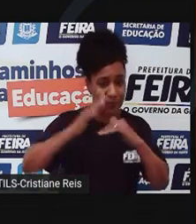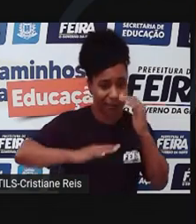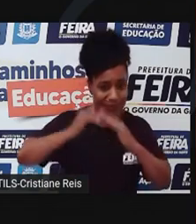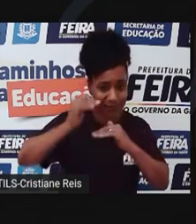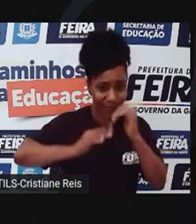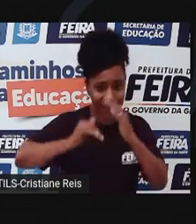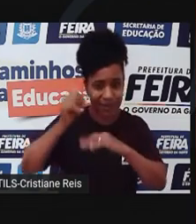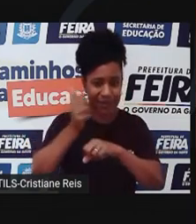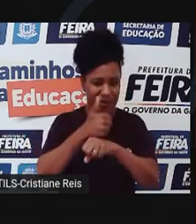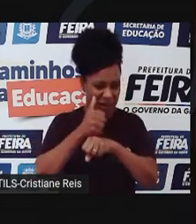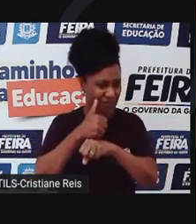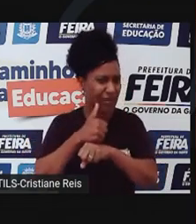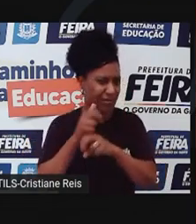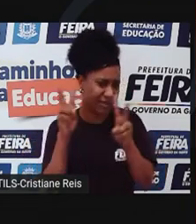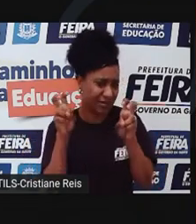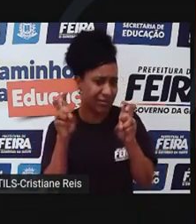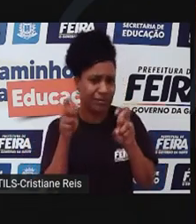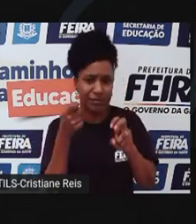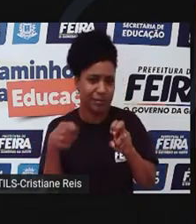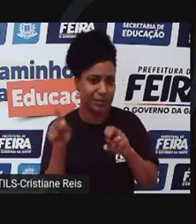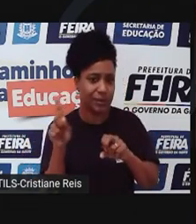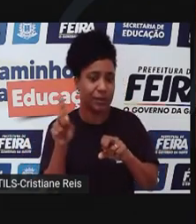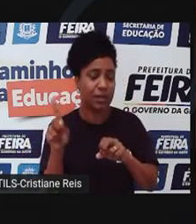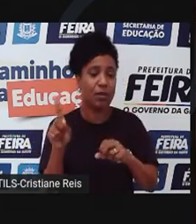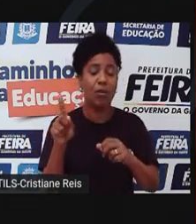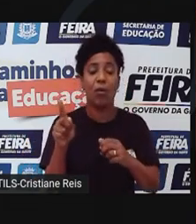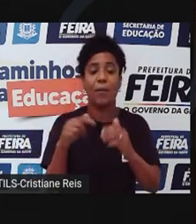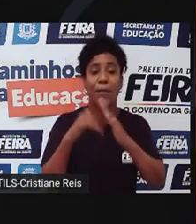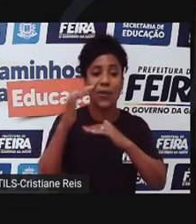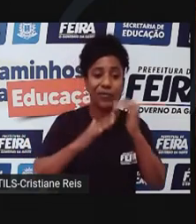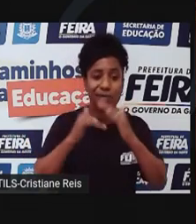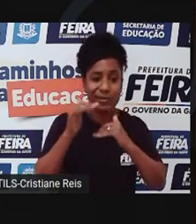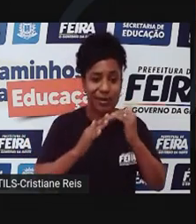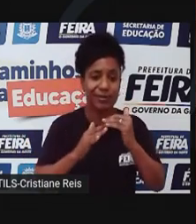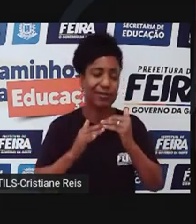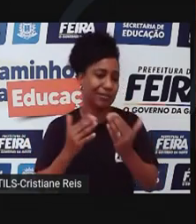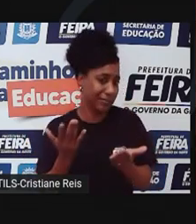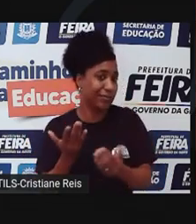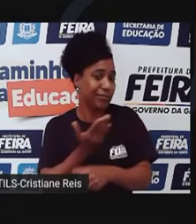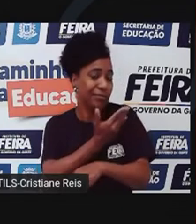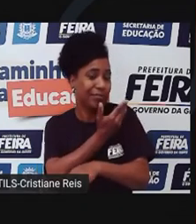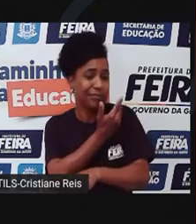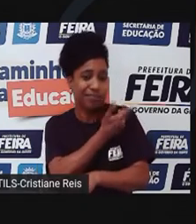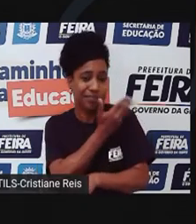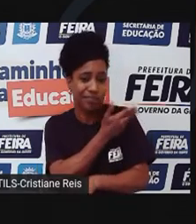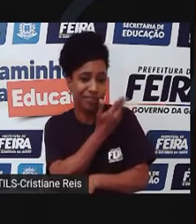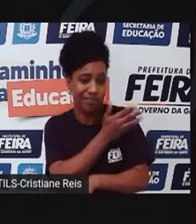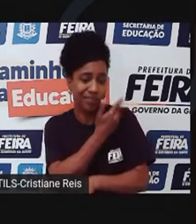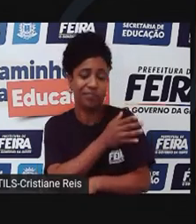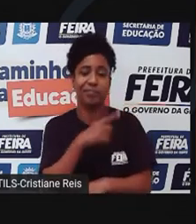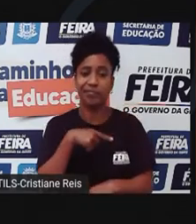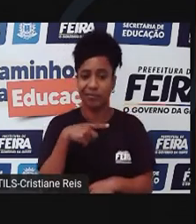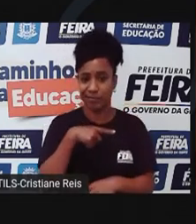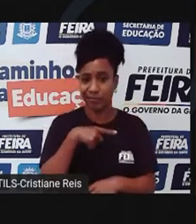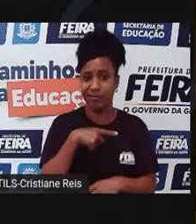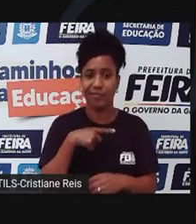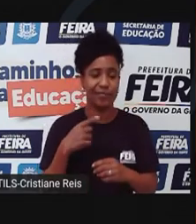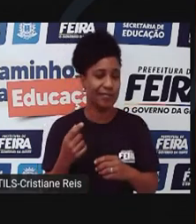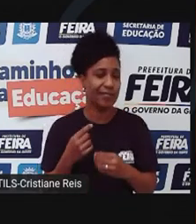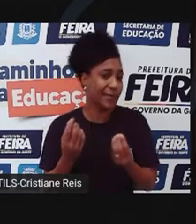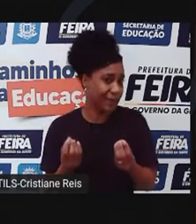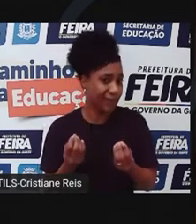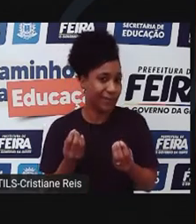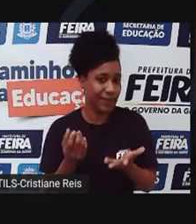quer dizer, sem aspas, é uma profissão de fato que acho que sofre preconceito desde que nasce